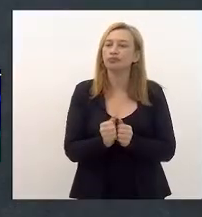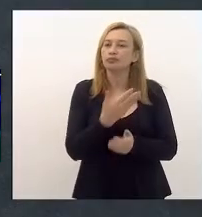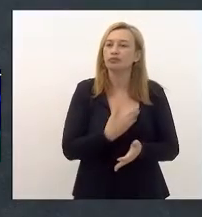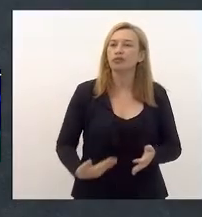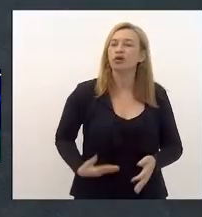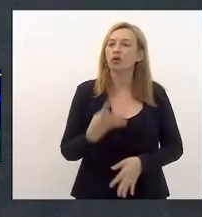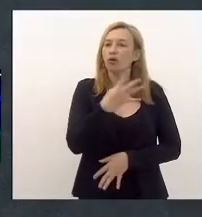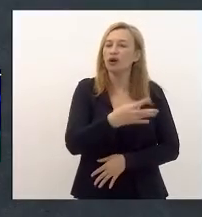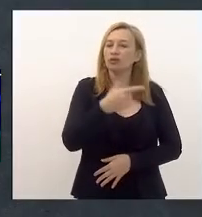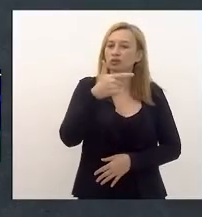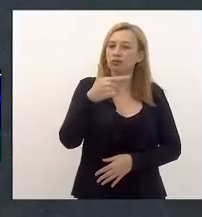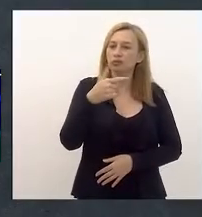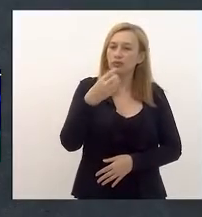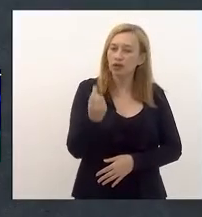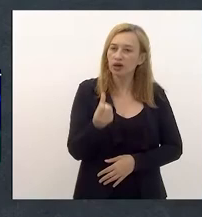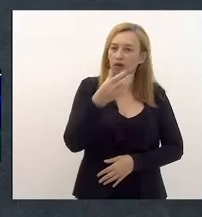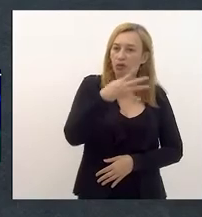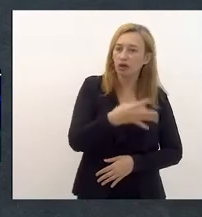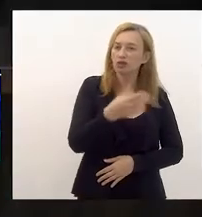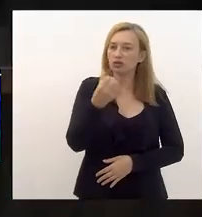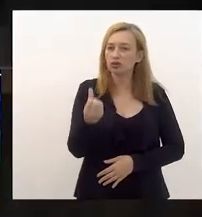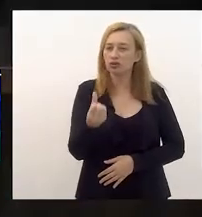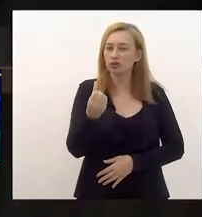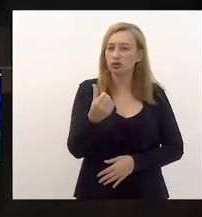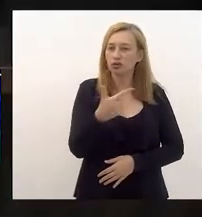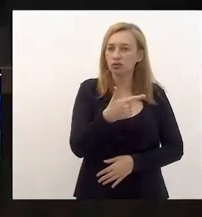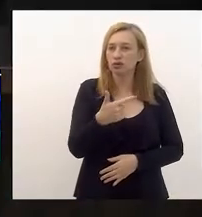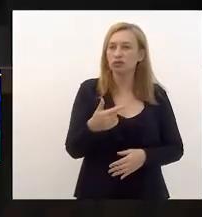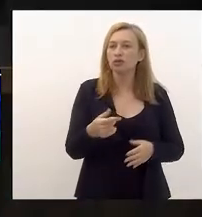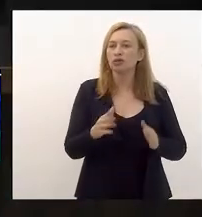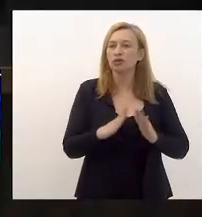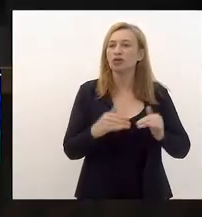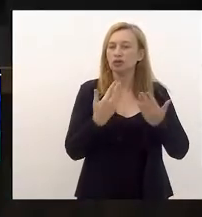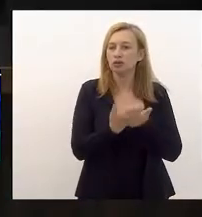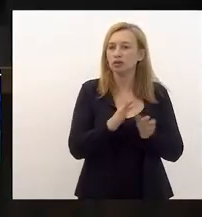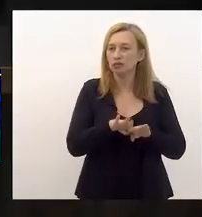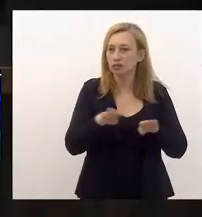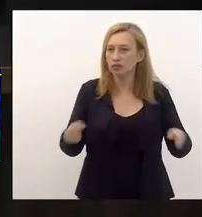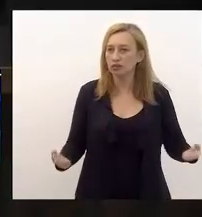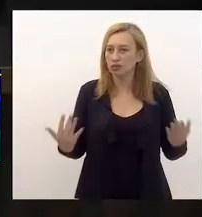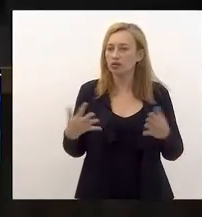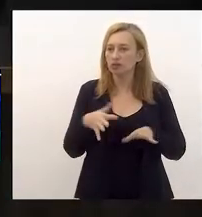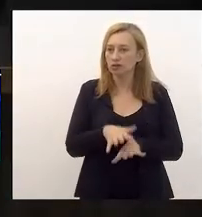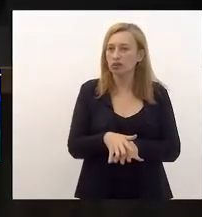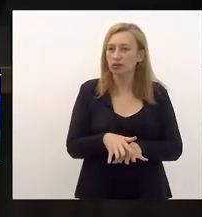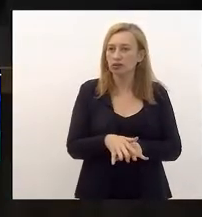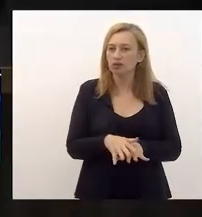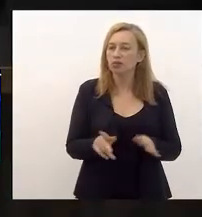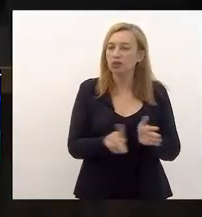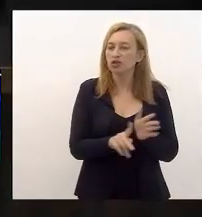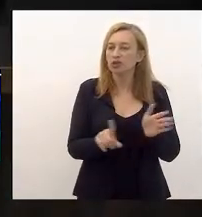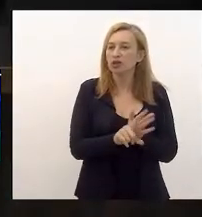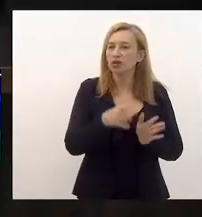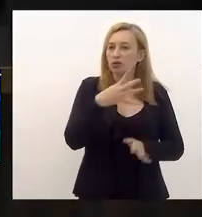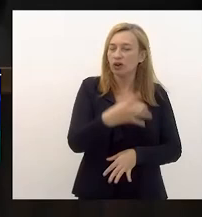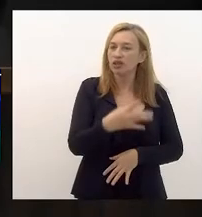4642 de 2021. Há sobremesa e requerimento que pede inclusão do projeto de lei